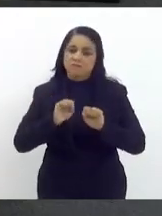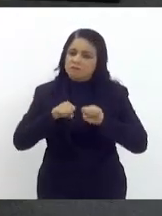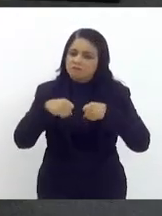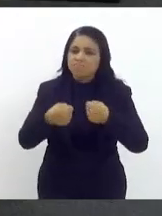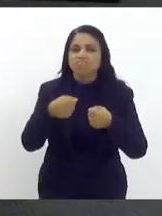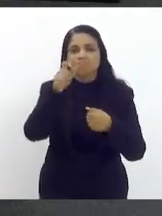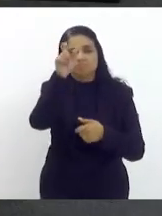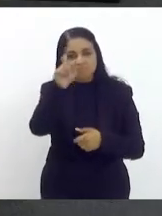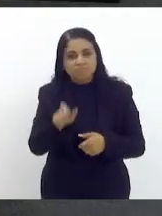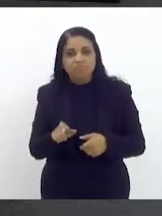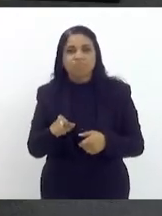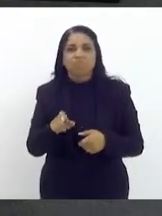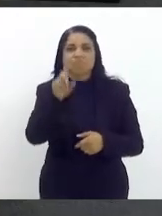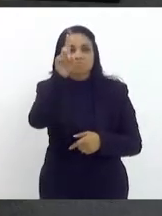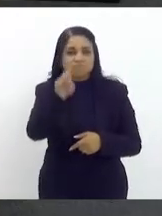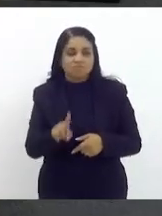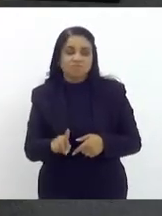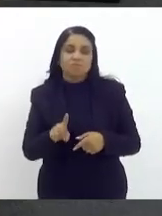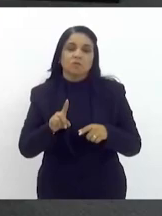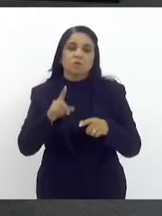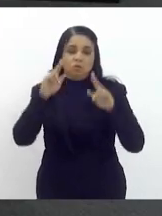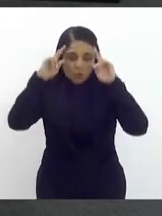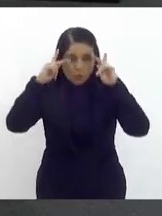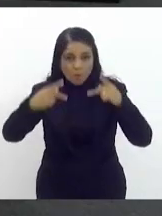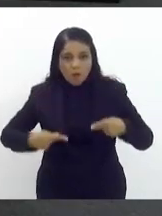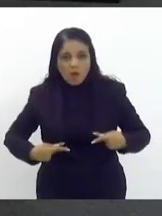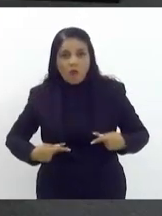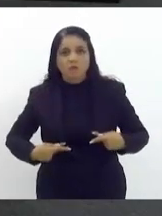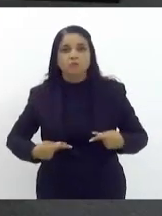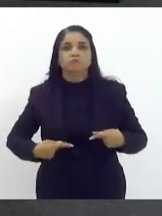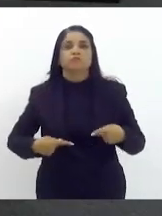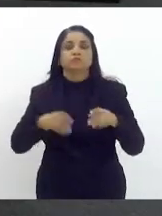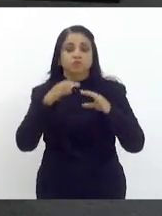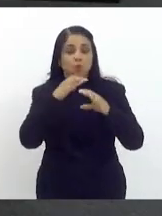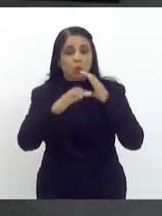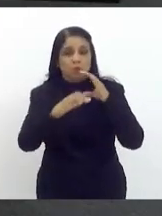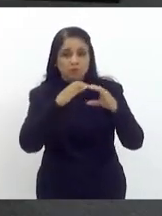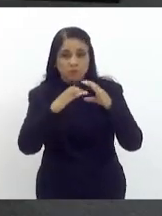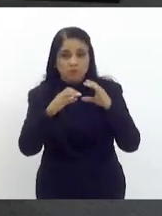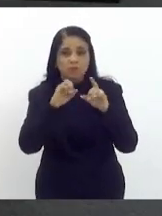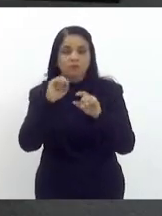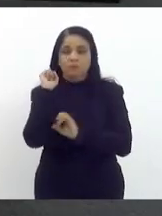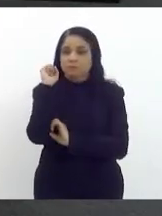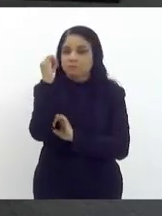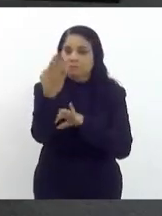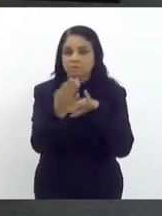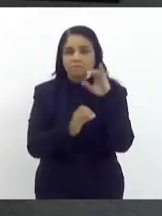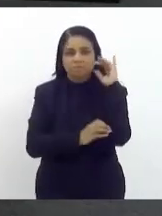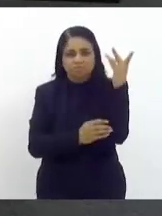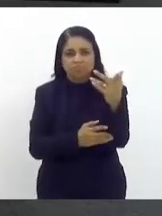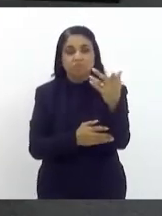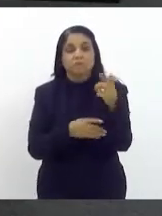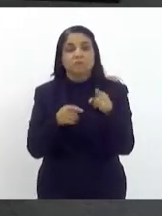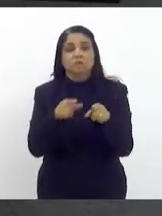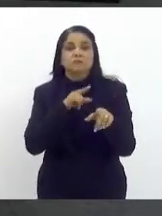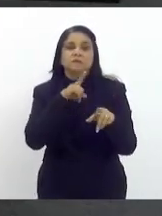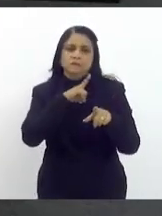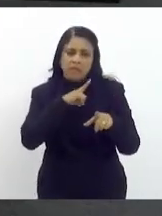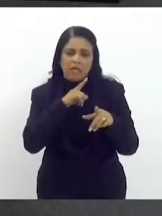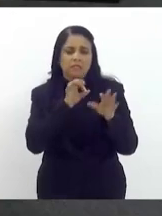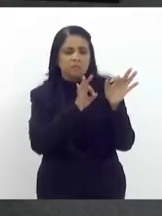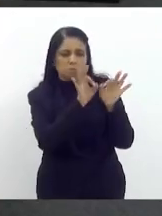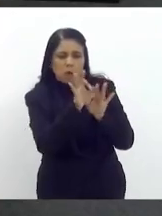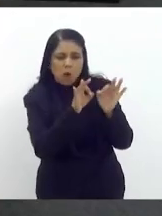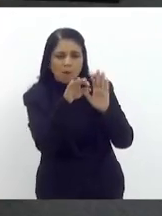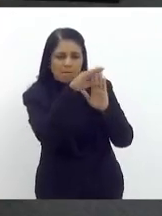humanos comunicadores e ambientalistas então senhora presidenta como nesse programa tem muitas camponesas